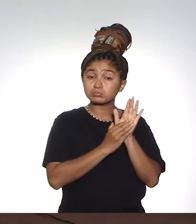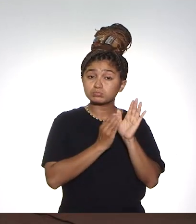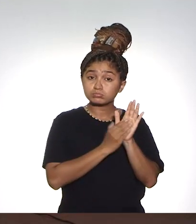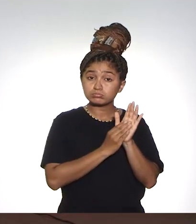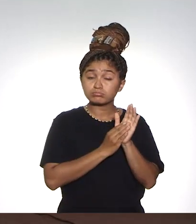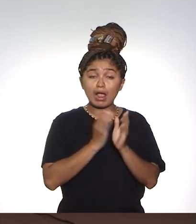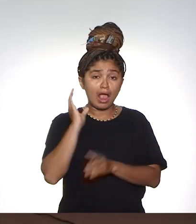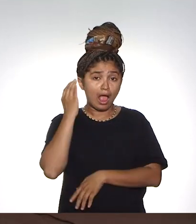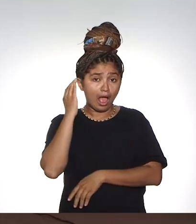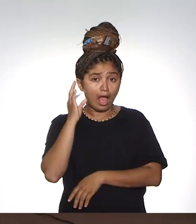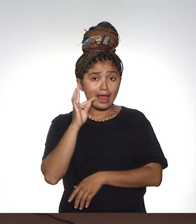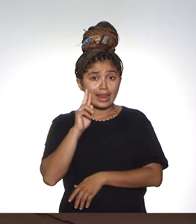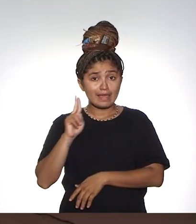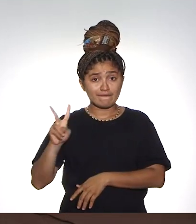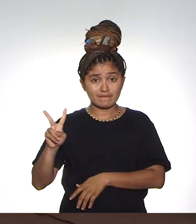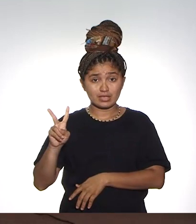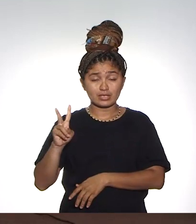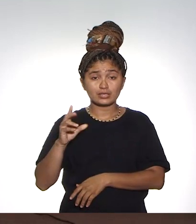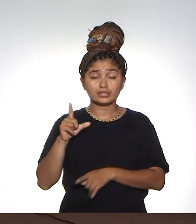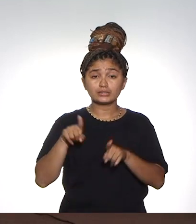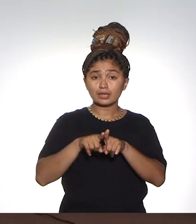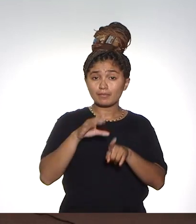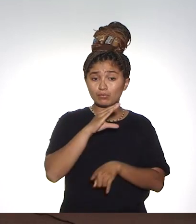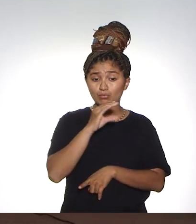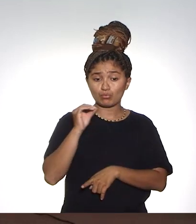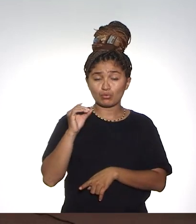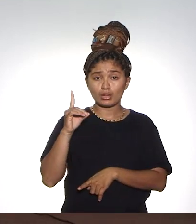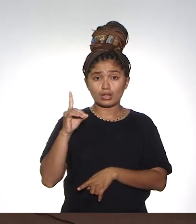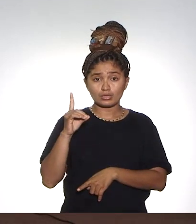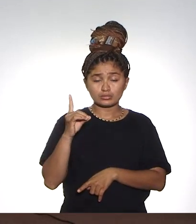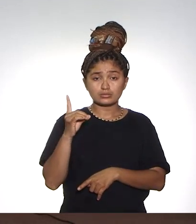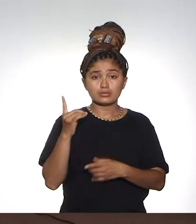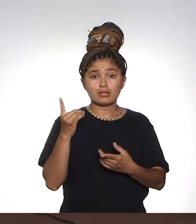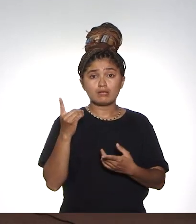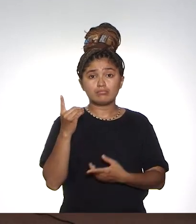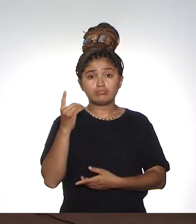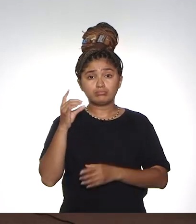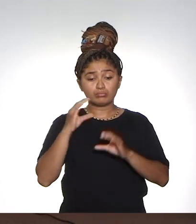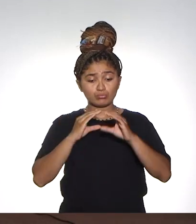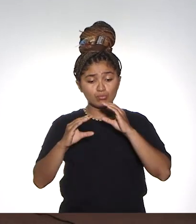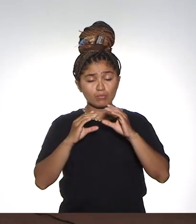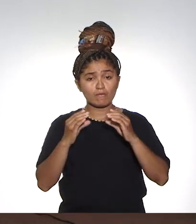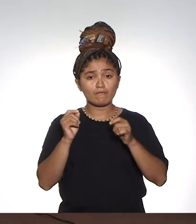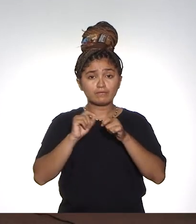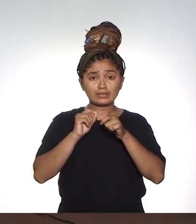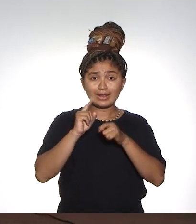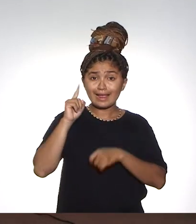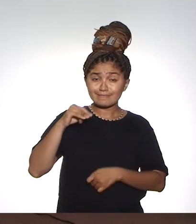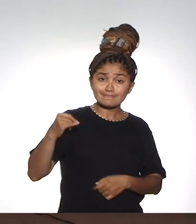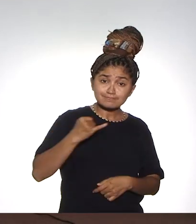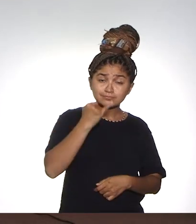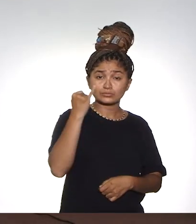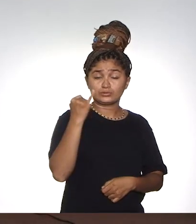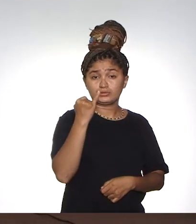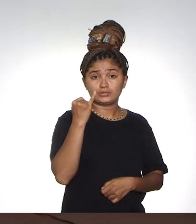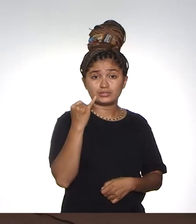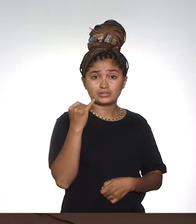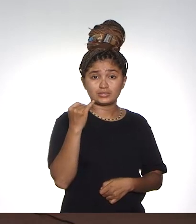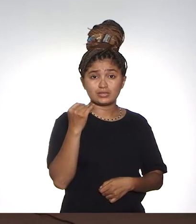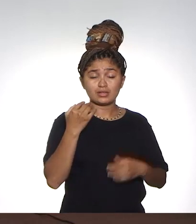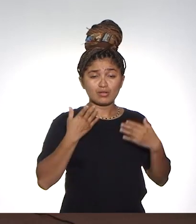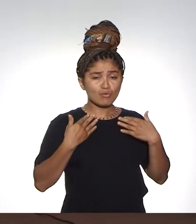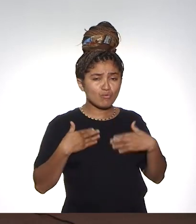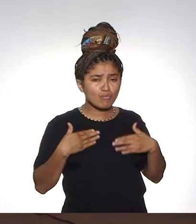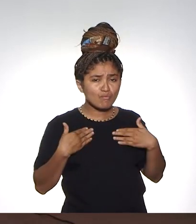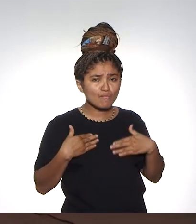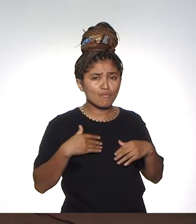novamente, o papel que a rádio, a televisão e a coordenação de comunicação vem se fazendo é extremamente importante, isso